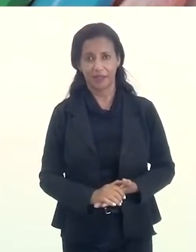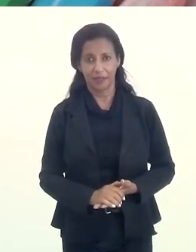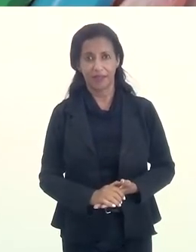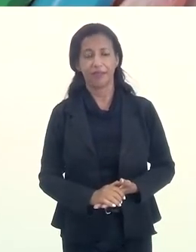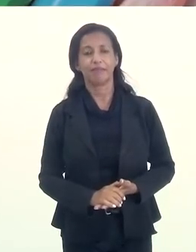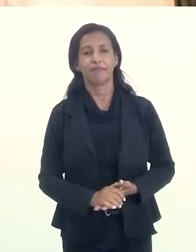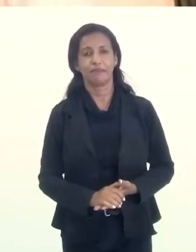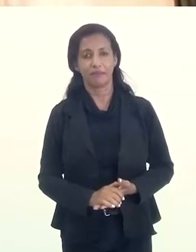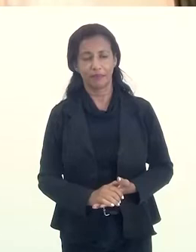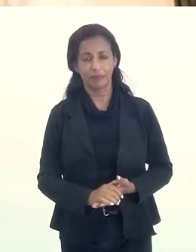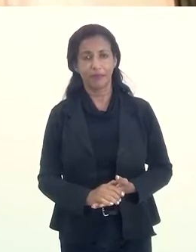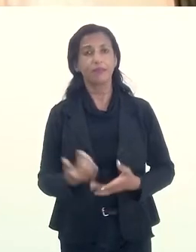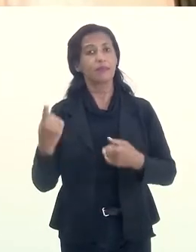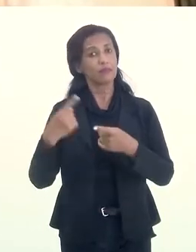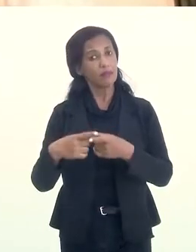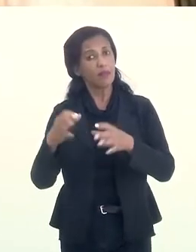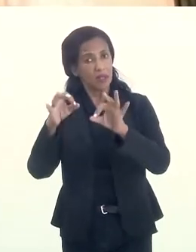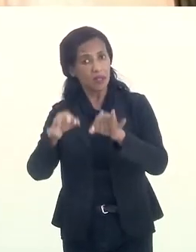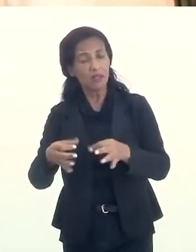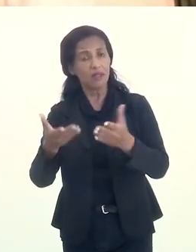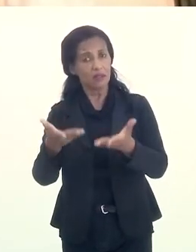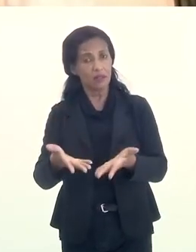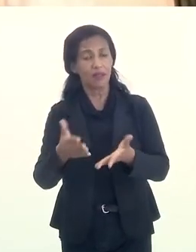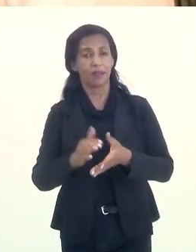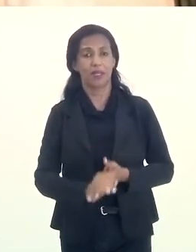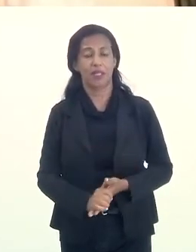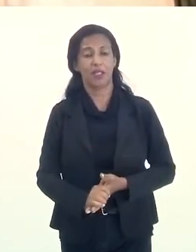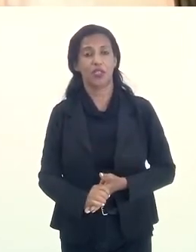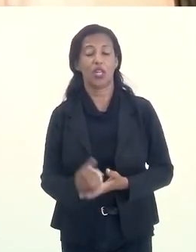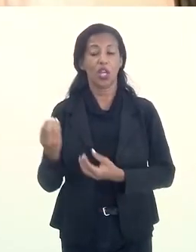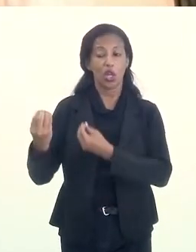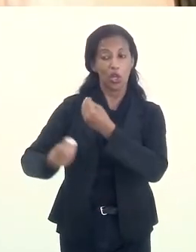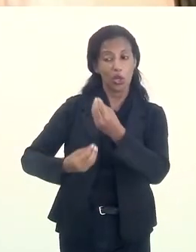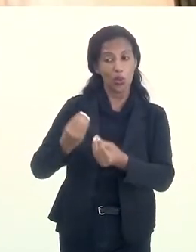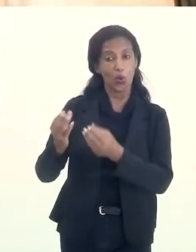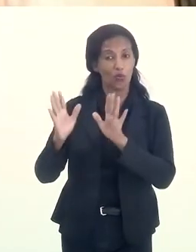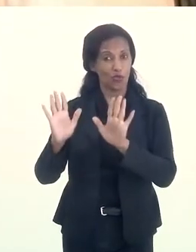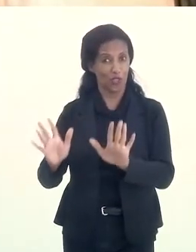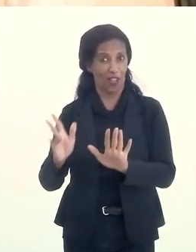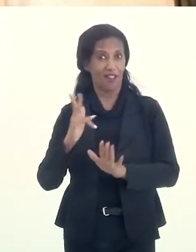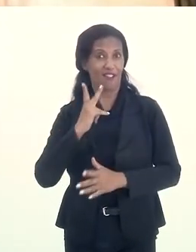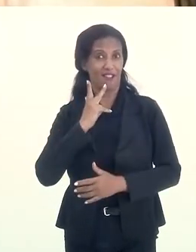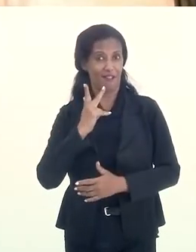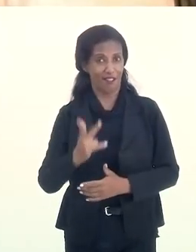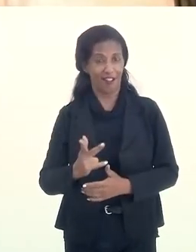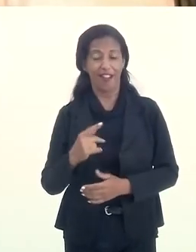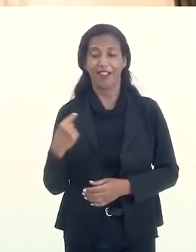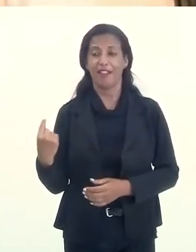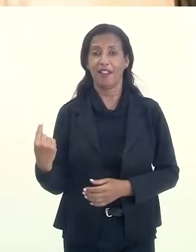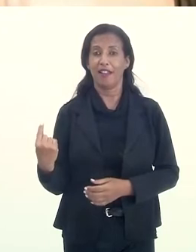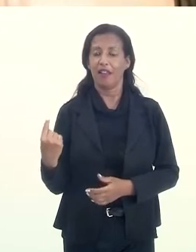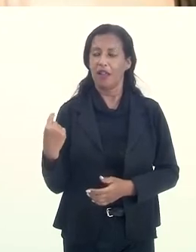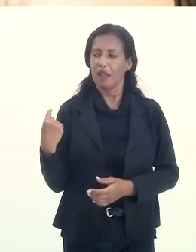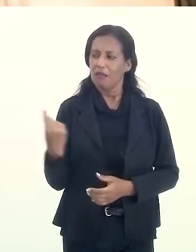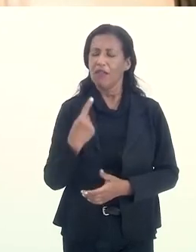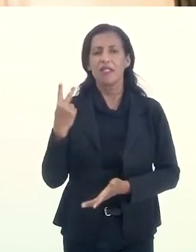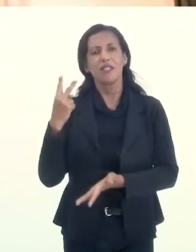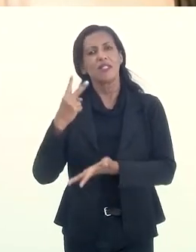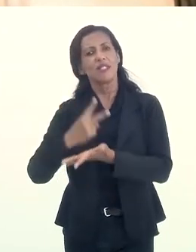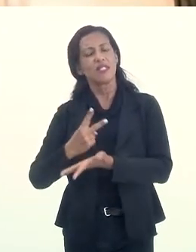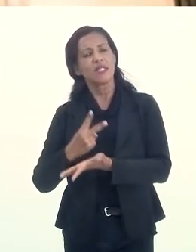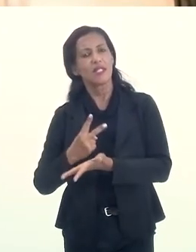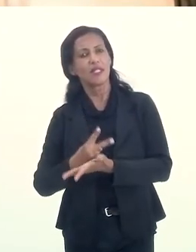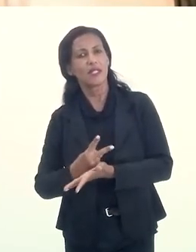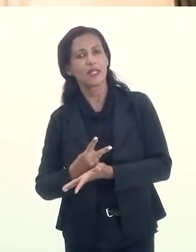Para o seu tempo, com certeza. Exatamente. E como alguém já disse, a gente sempre